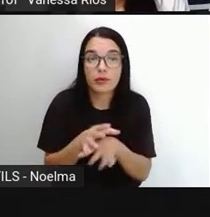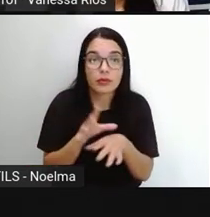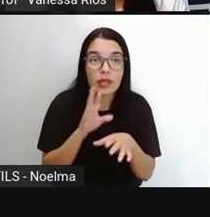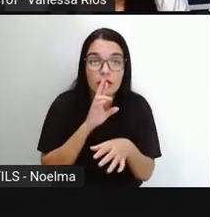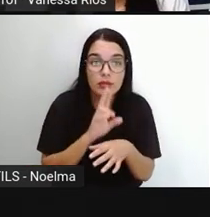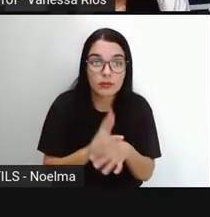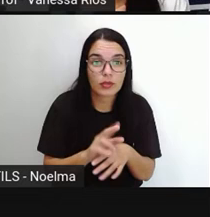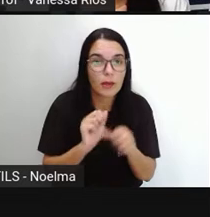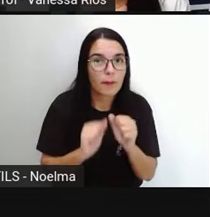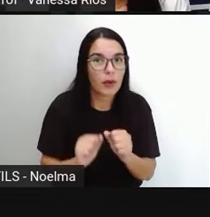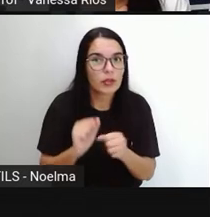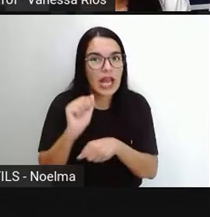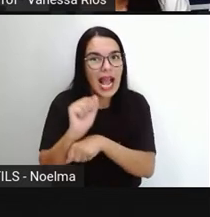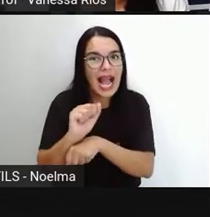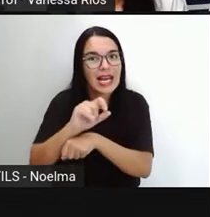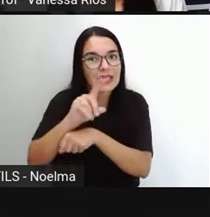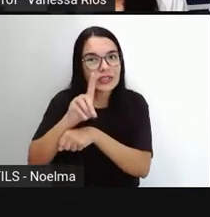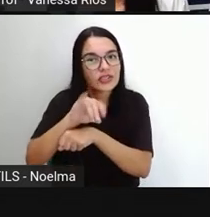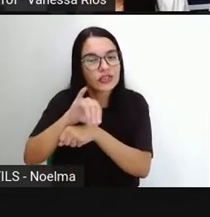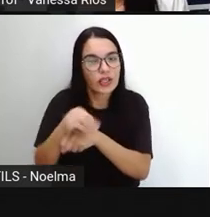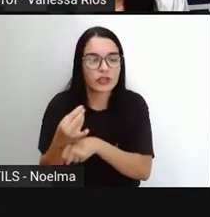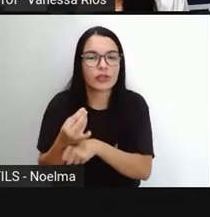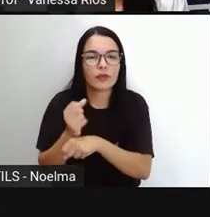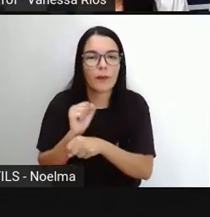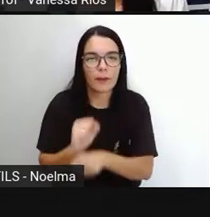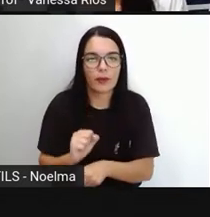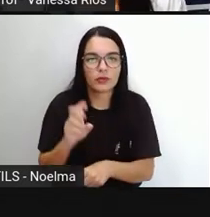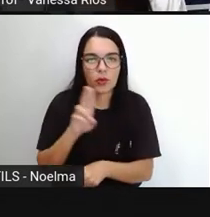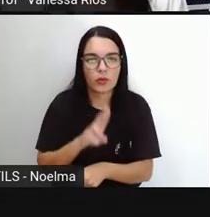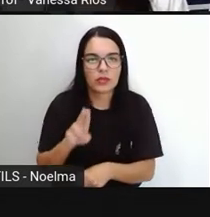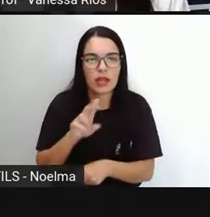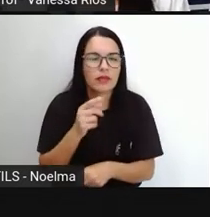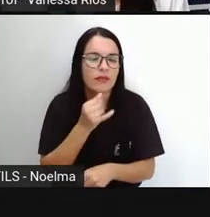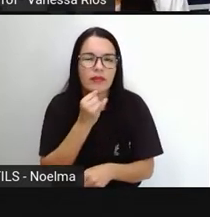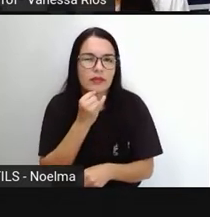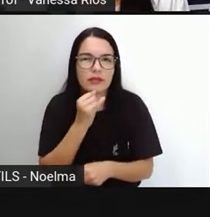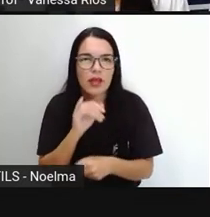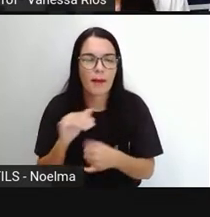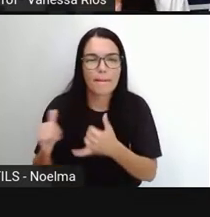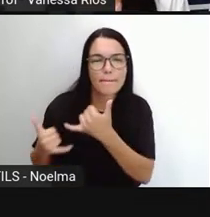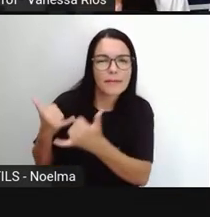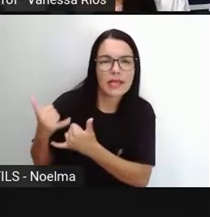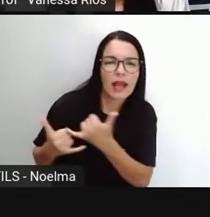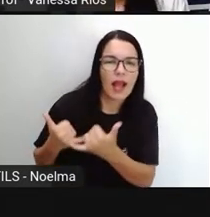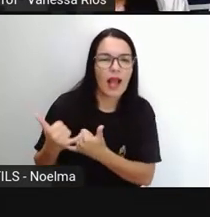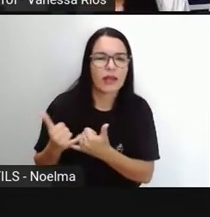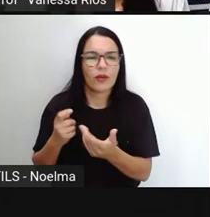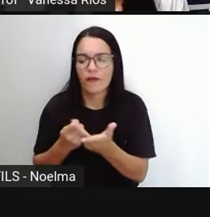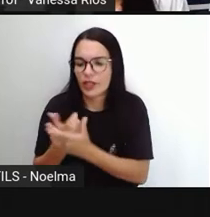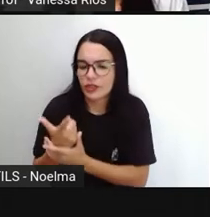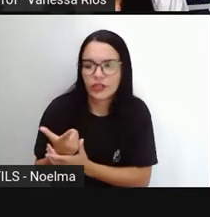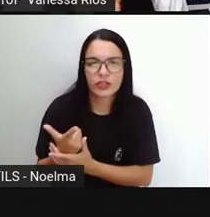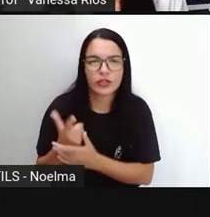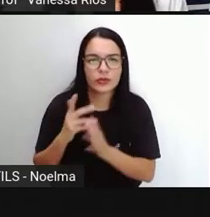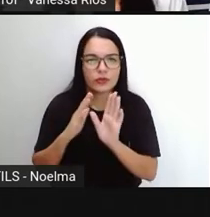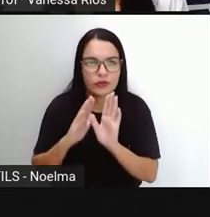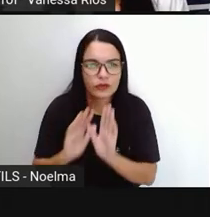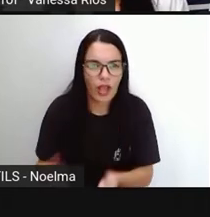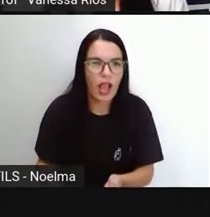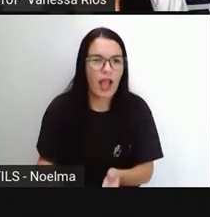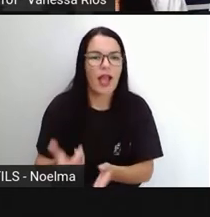usado como adjetivo. Então, a gente já percebe o ato como feito, como realizado. Exemplo,